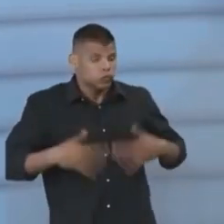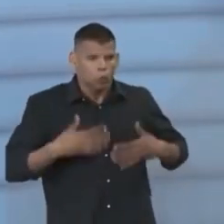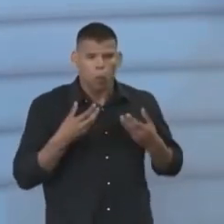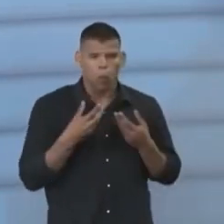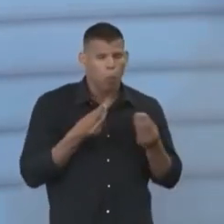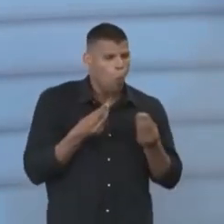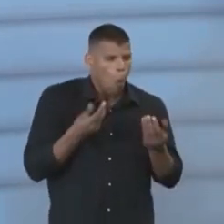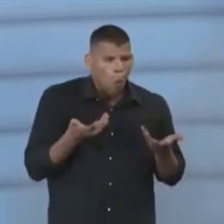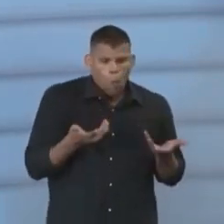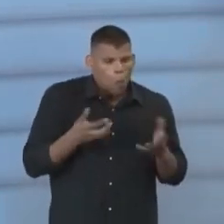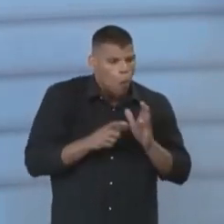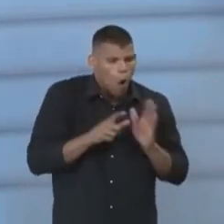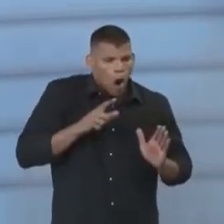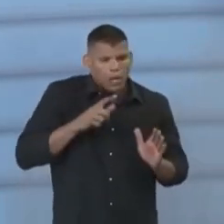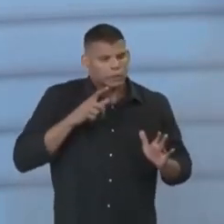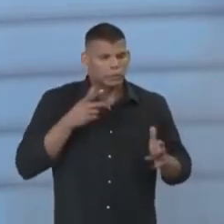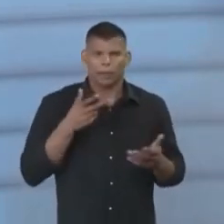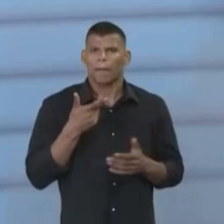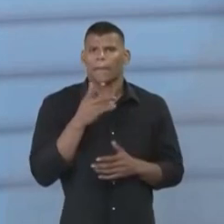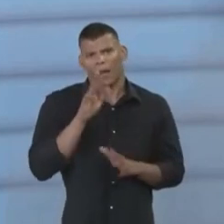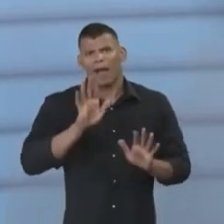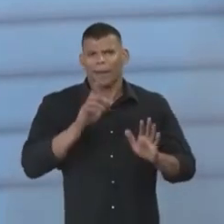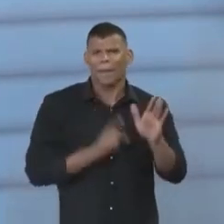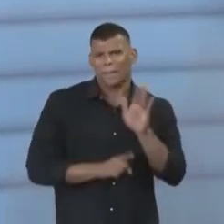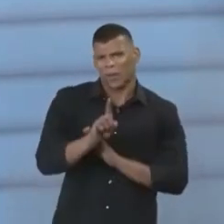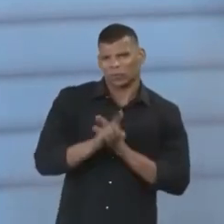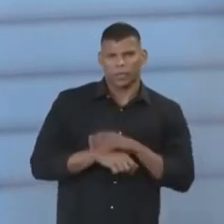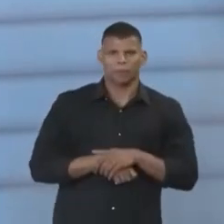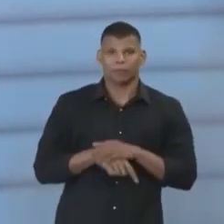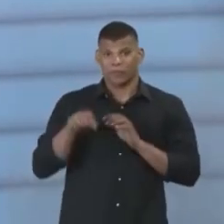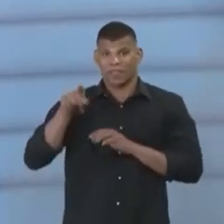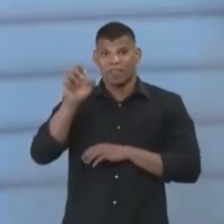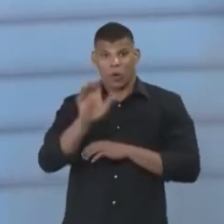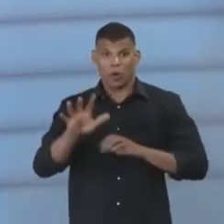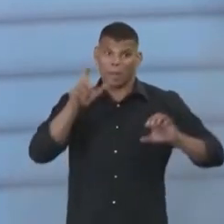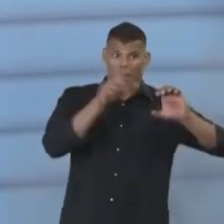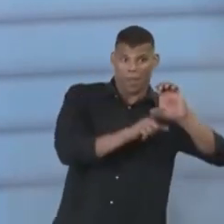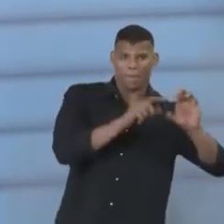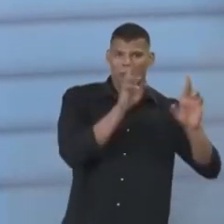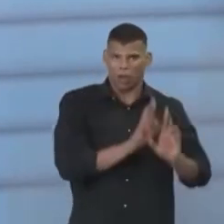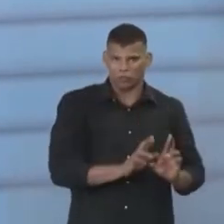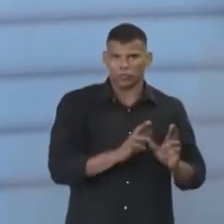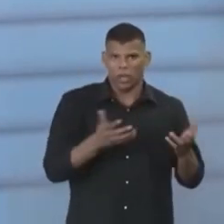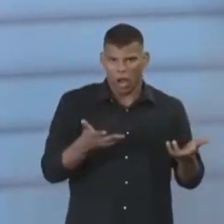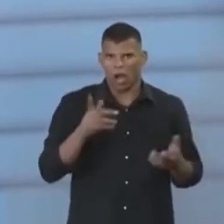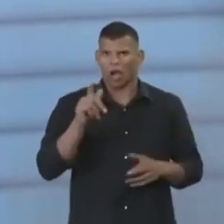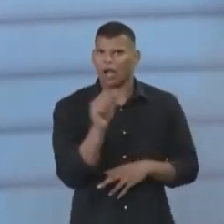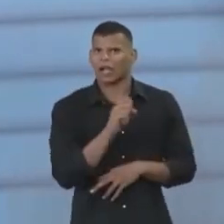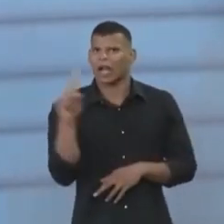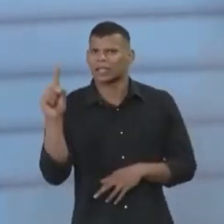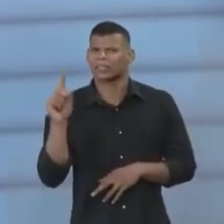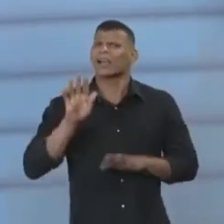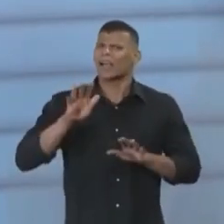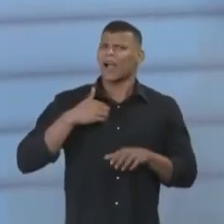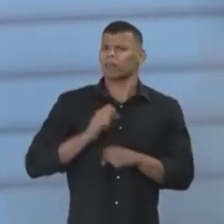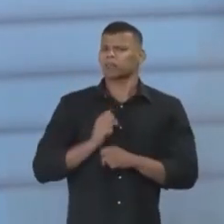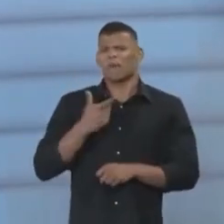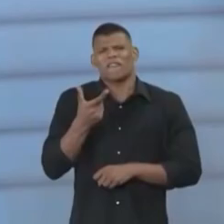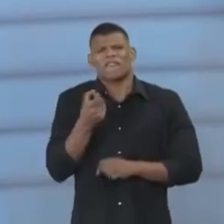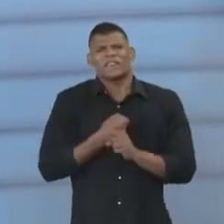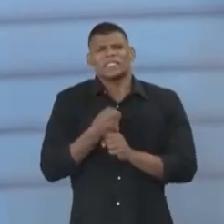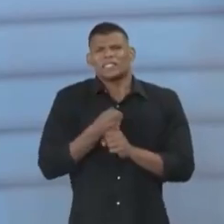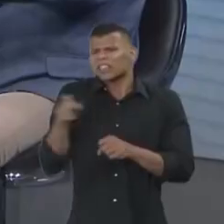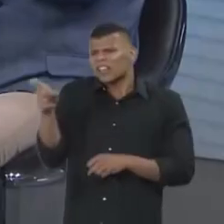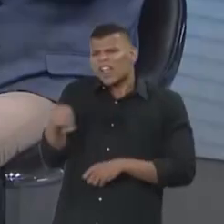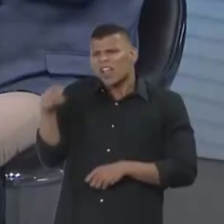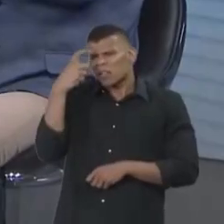sido muita ingenuidade, não, passar 20 anos, desde as primeiras conferências, passar 20 anos... E não avançar em nenhuma outra tecnologia que